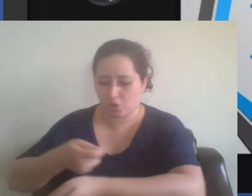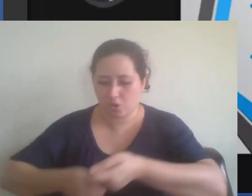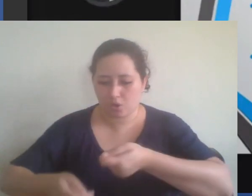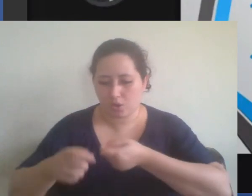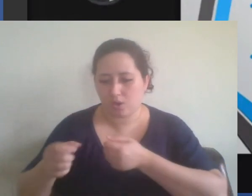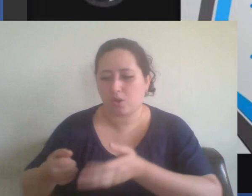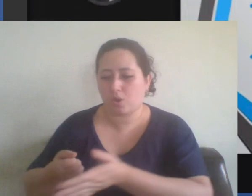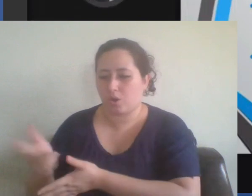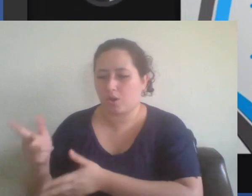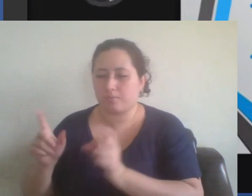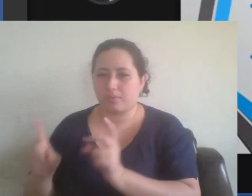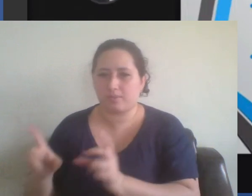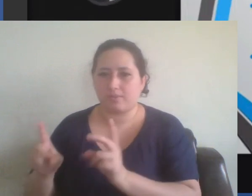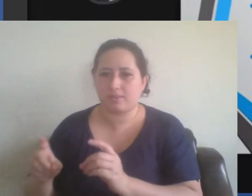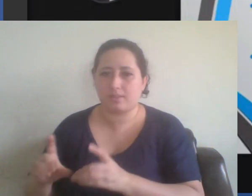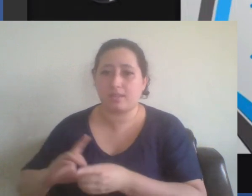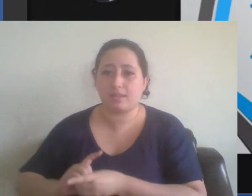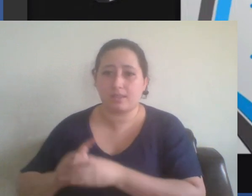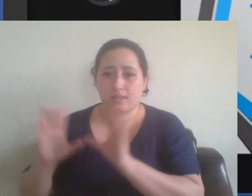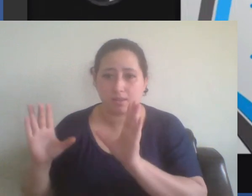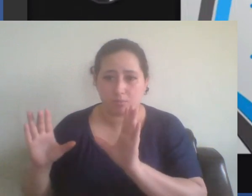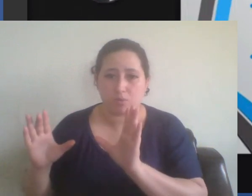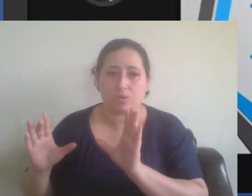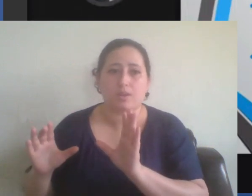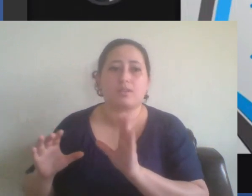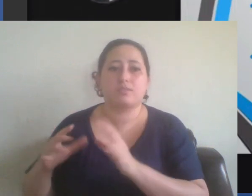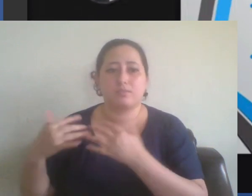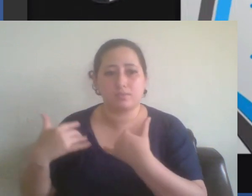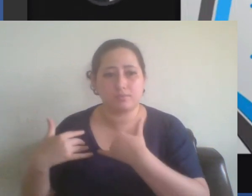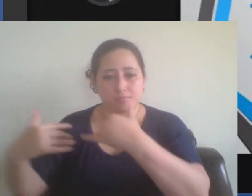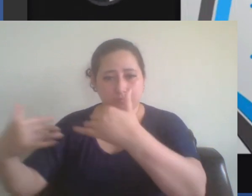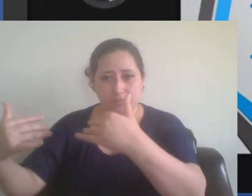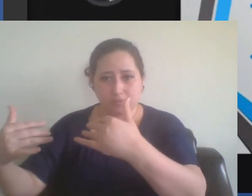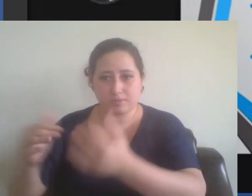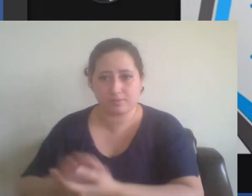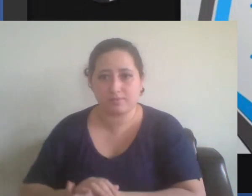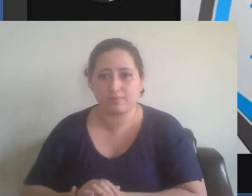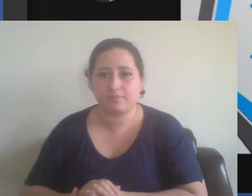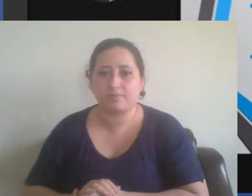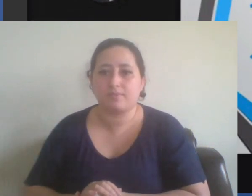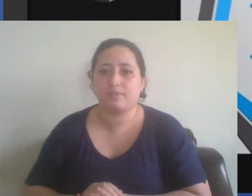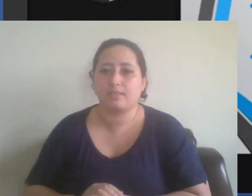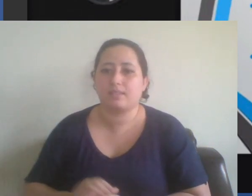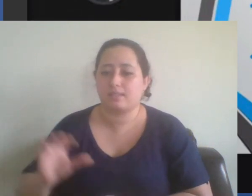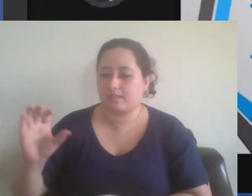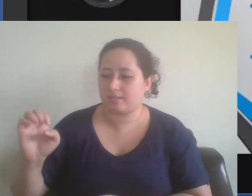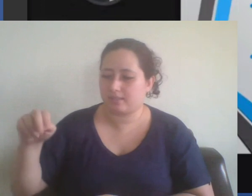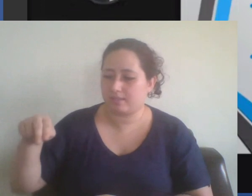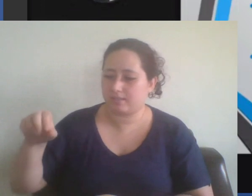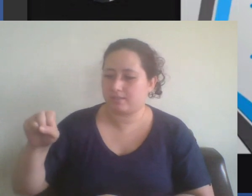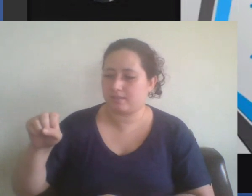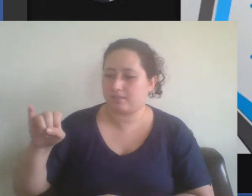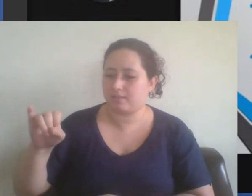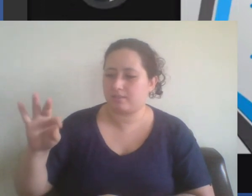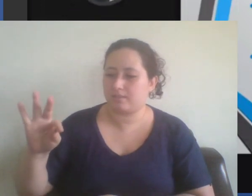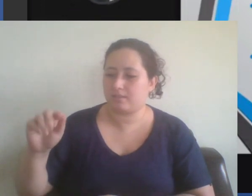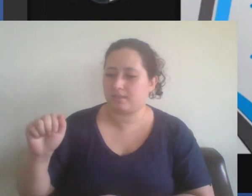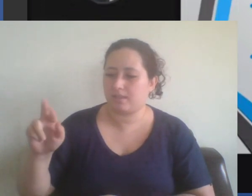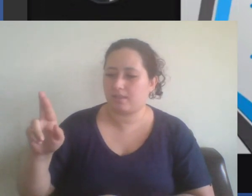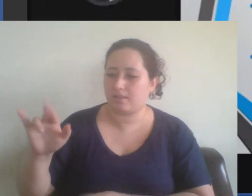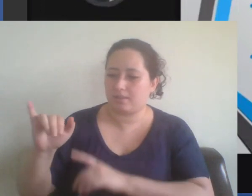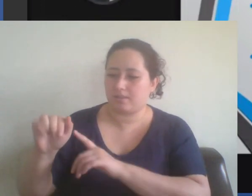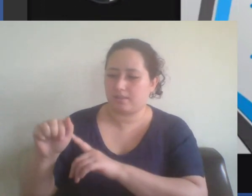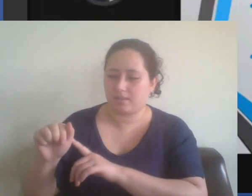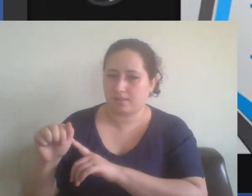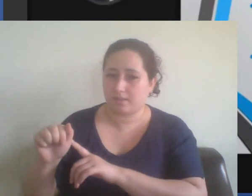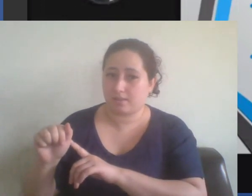da democracia parlamentar mais sensitária, lembremos que há uma